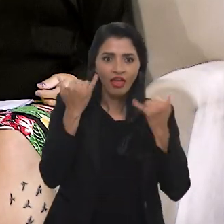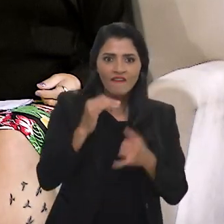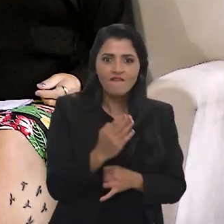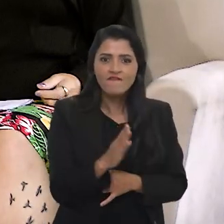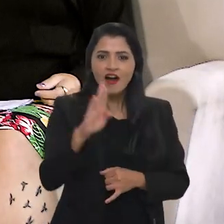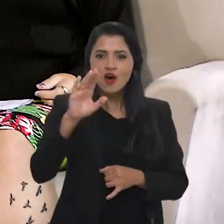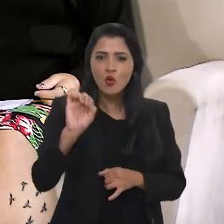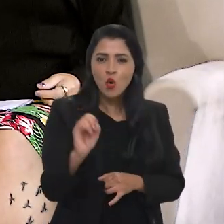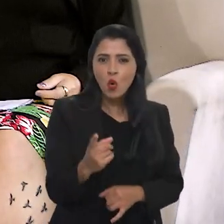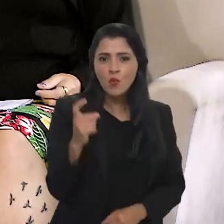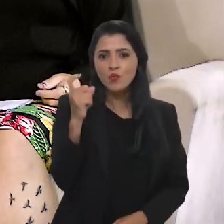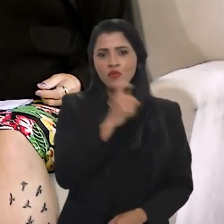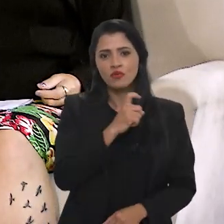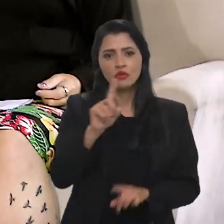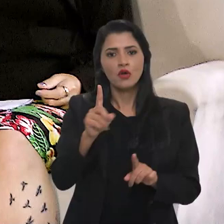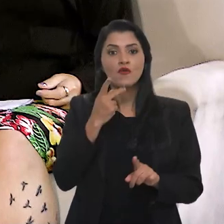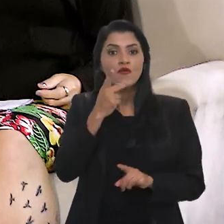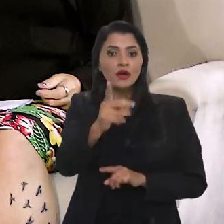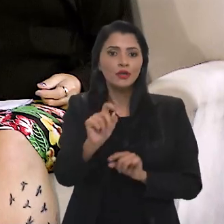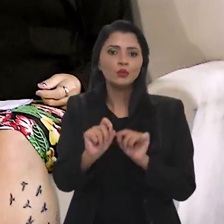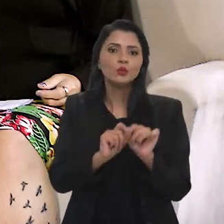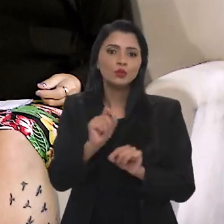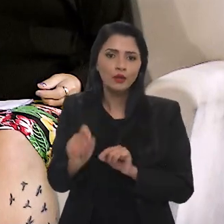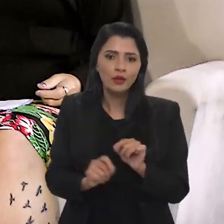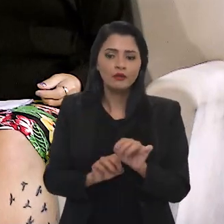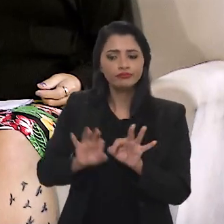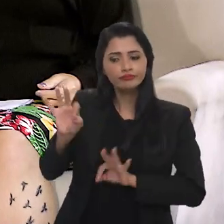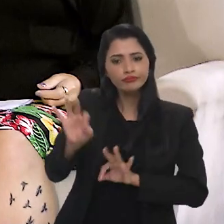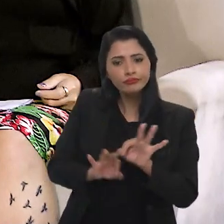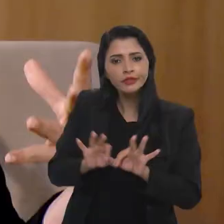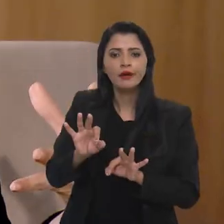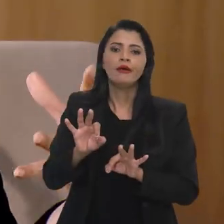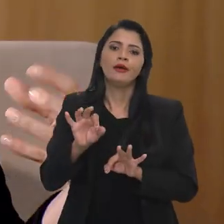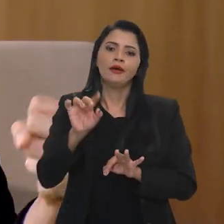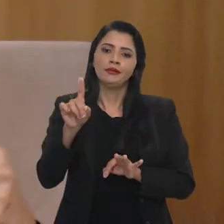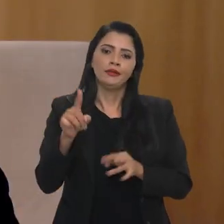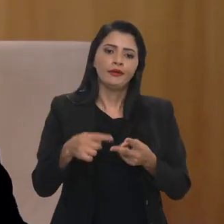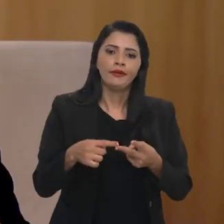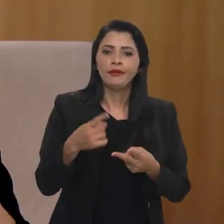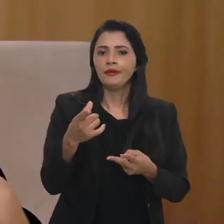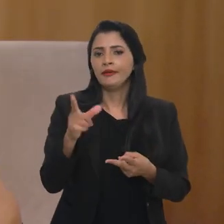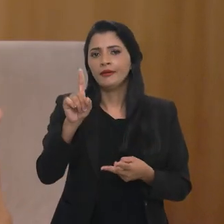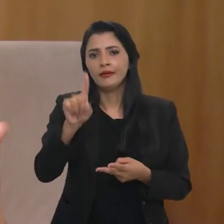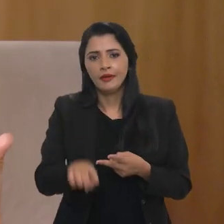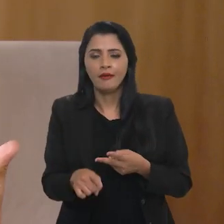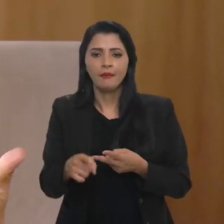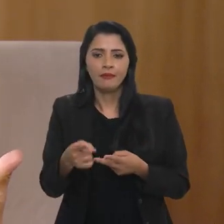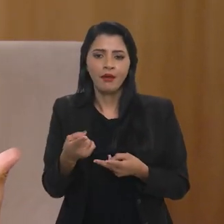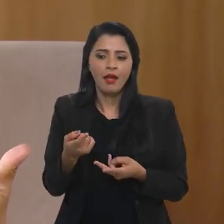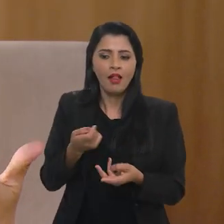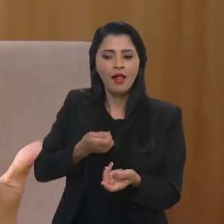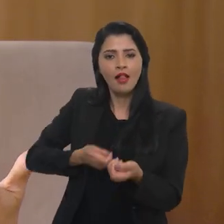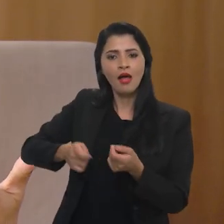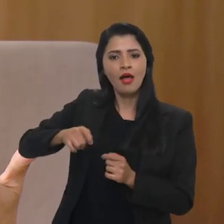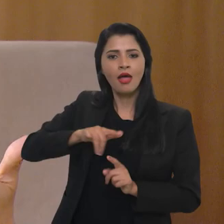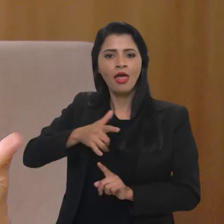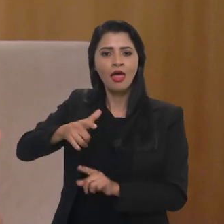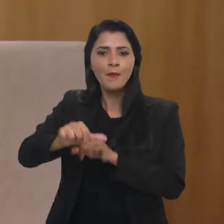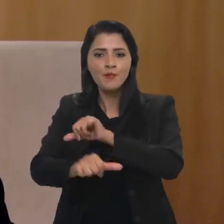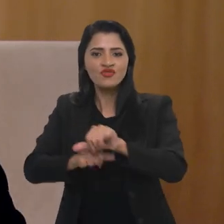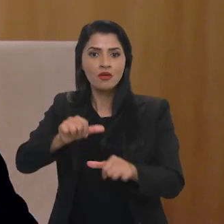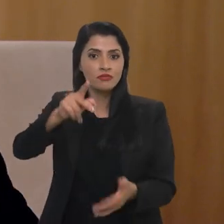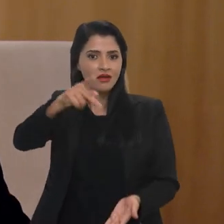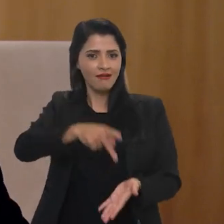mentira, Está falando de produção, de organizada, de manipular a